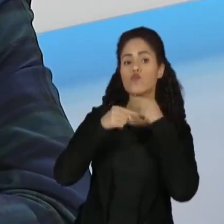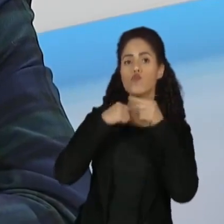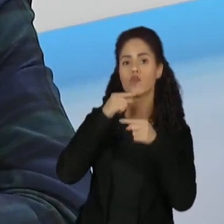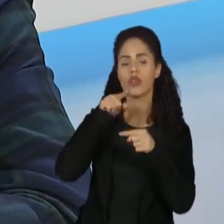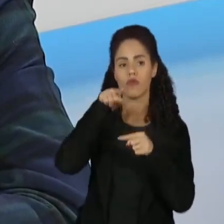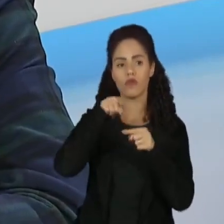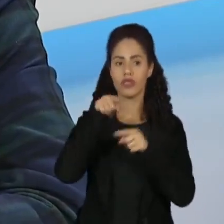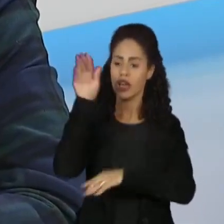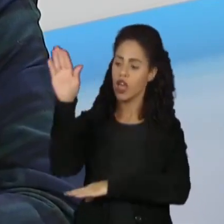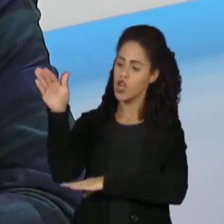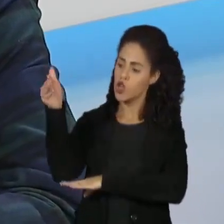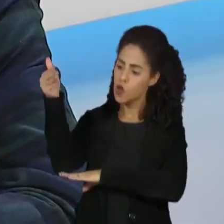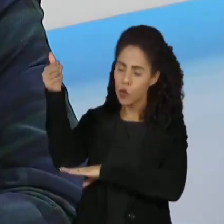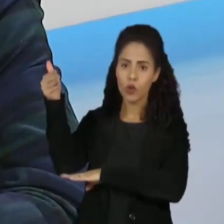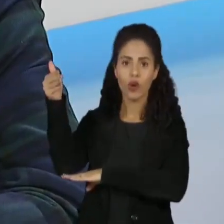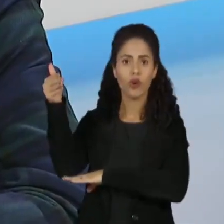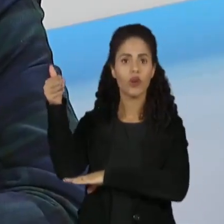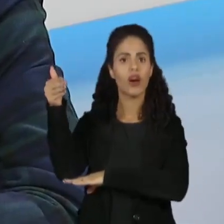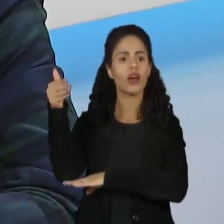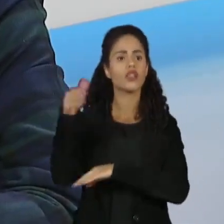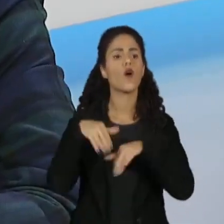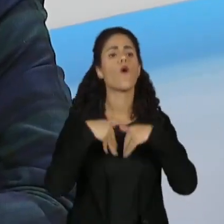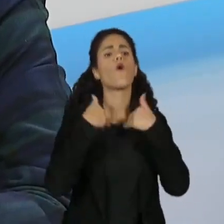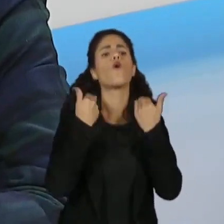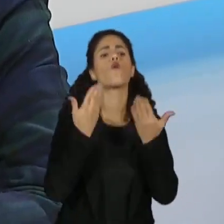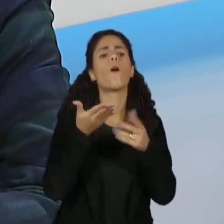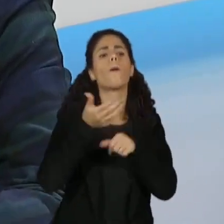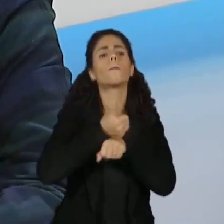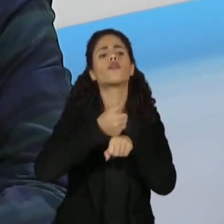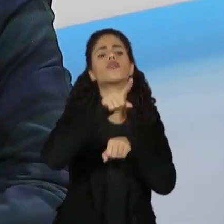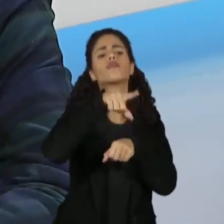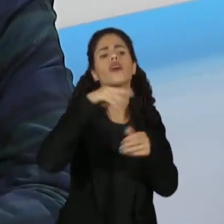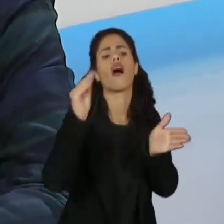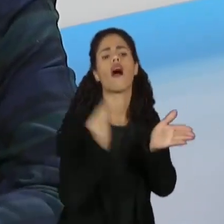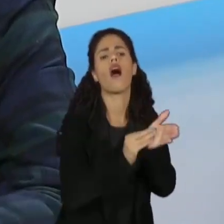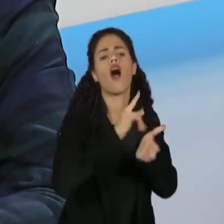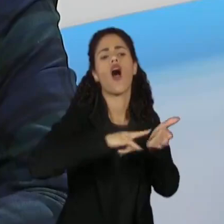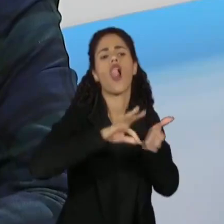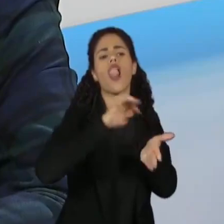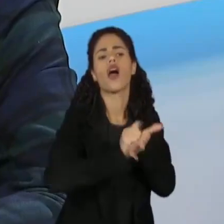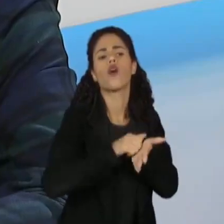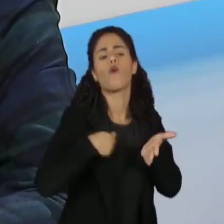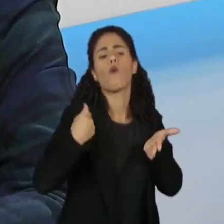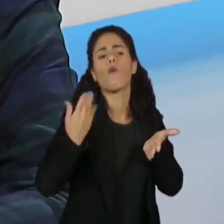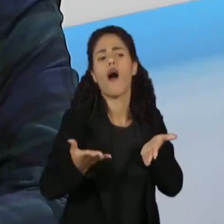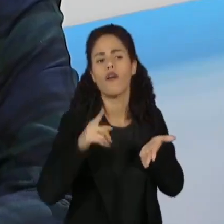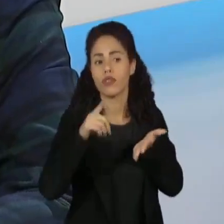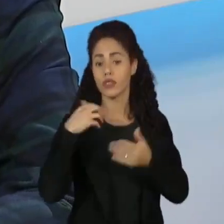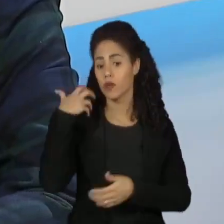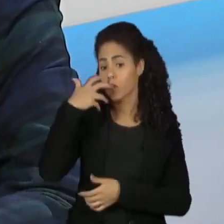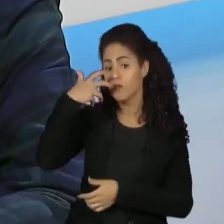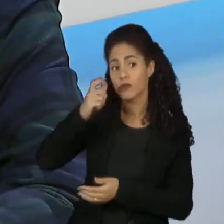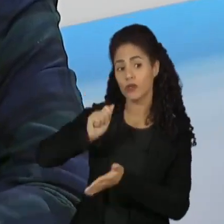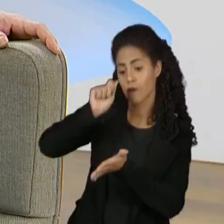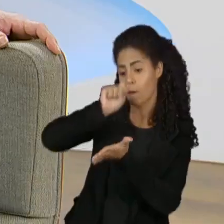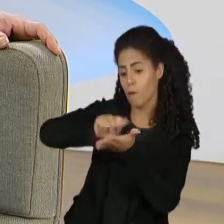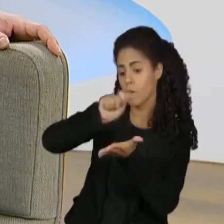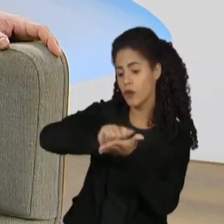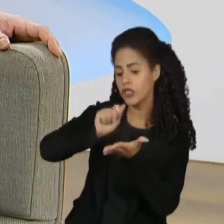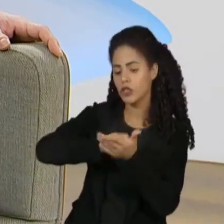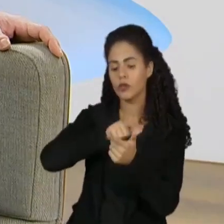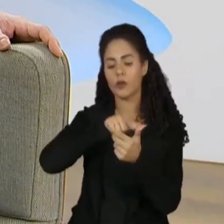check-in no hotel, que profissão você coloca ali? Lembrando que você é músico, compositor,